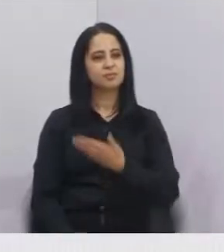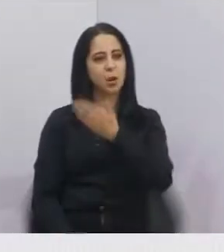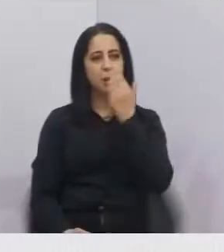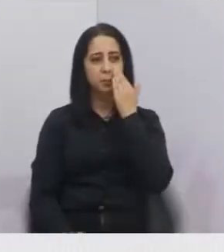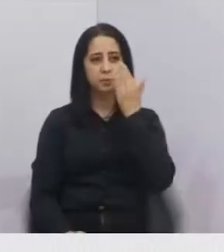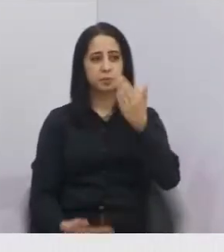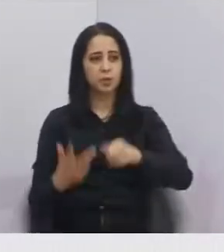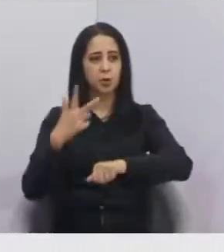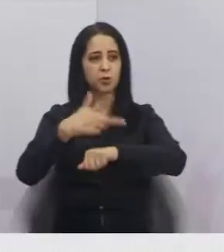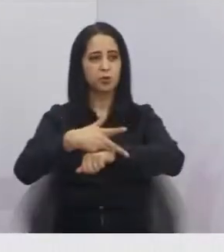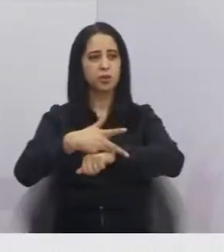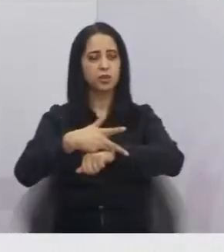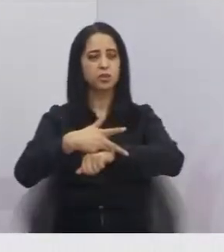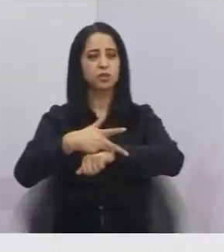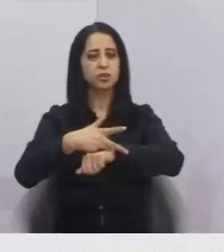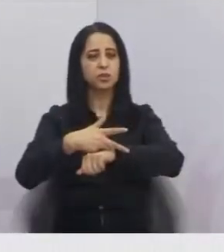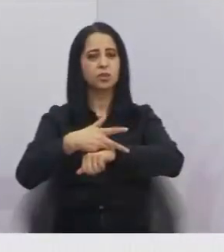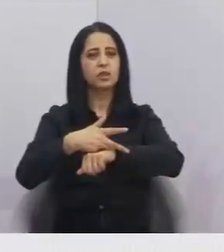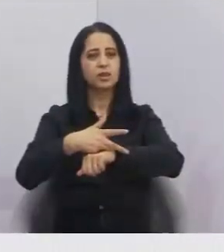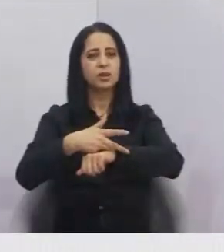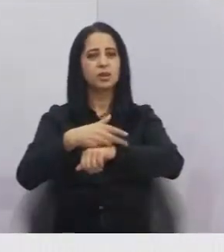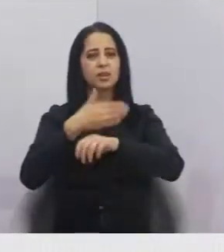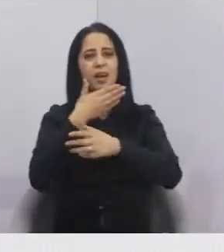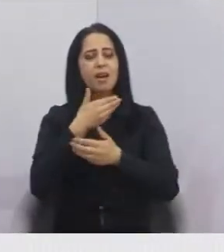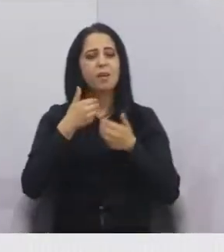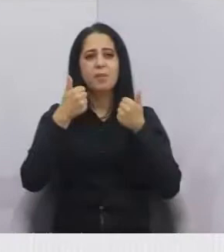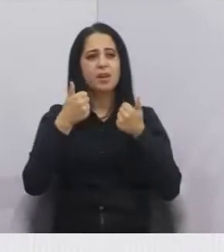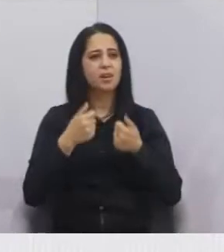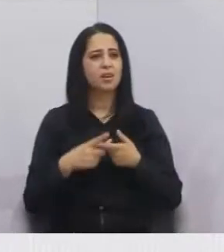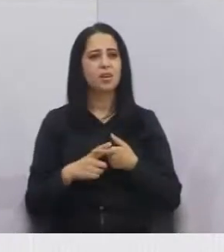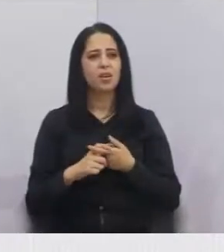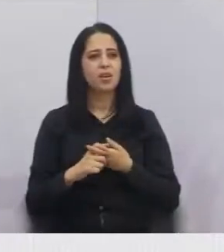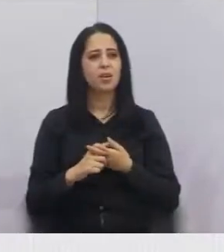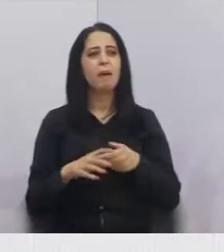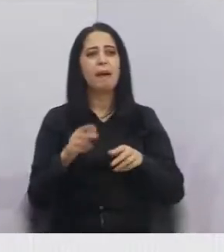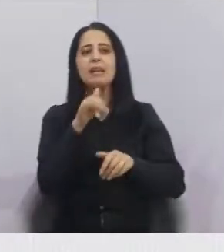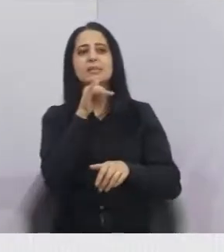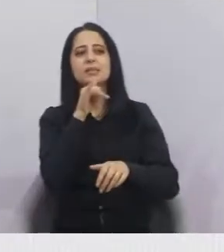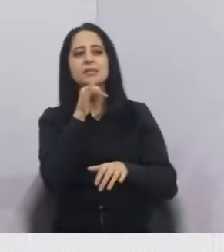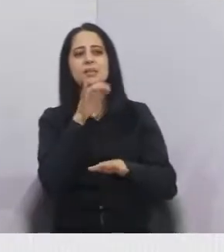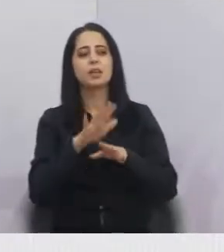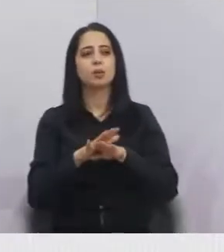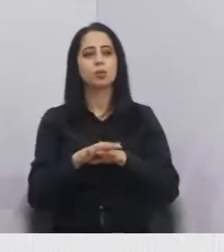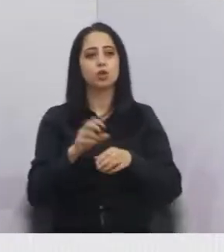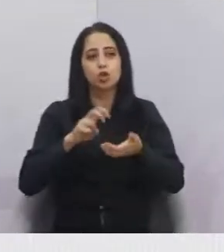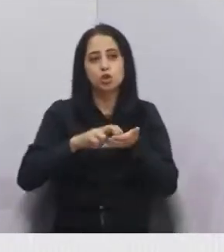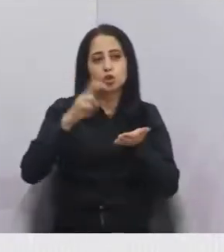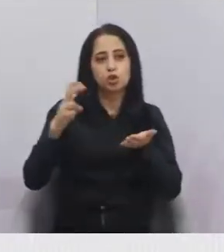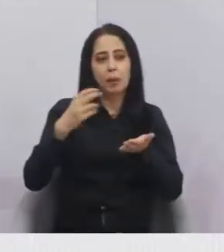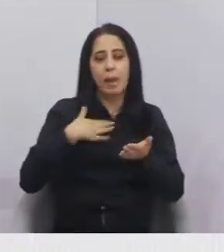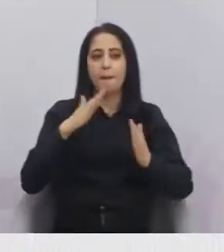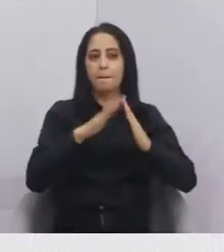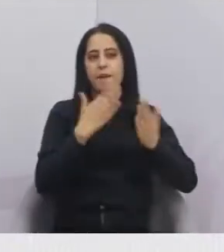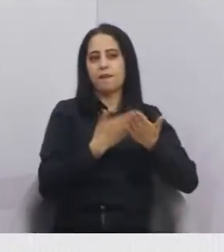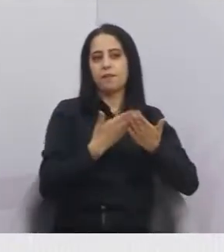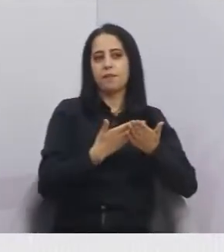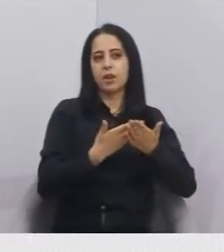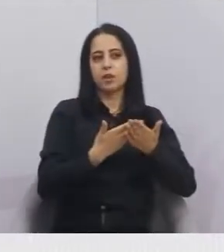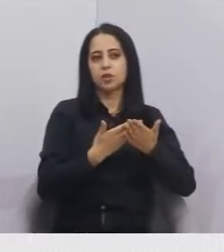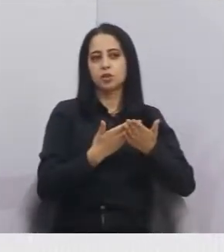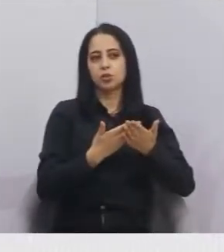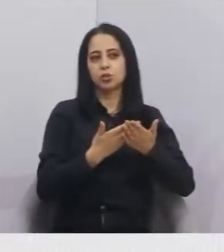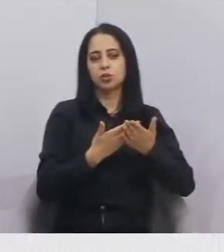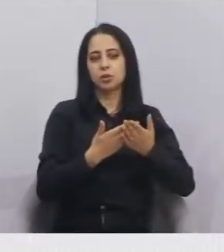para fazer esse controle que já está próximo aqui para quem pega sentido bairro. Por exemplo, pela manhã, minha filha estuda na creche do Vila Branca,